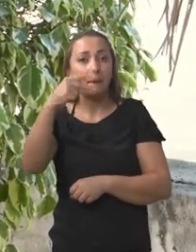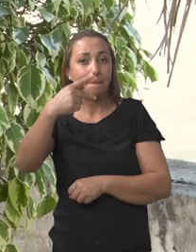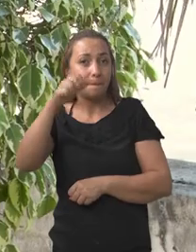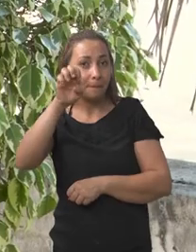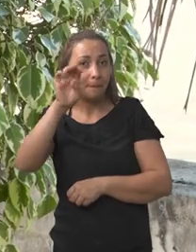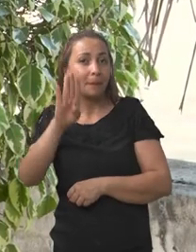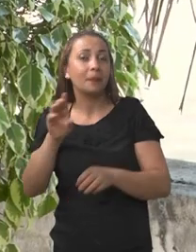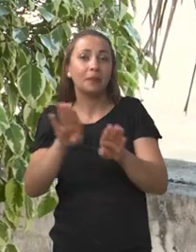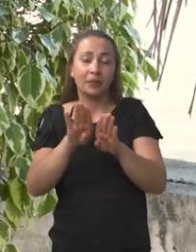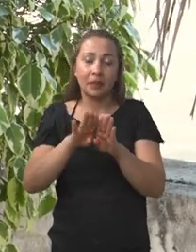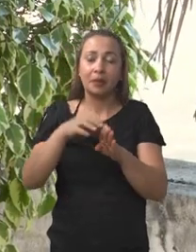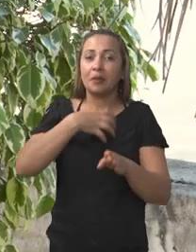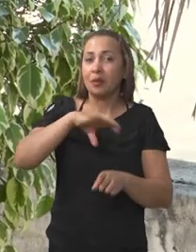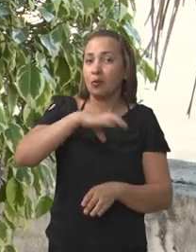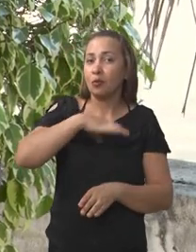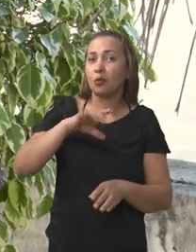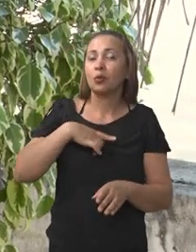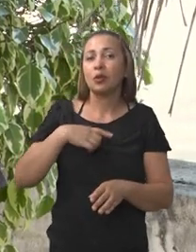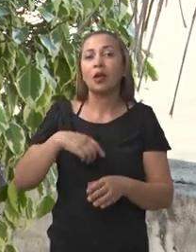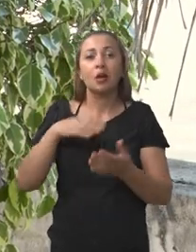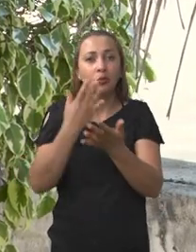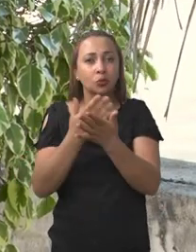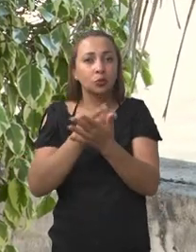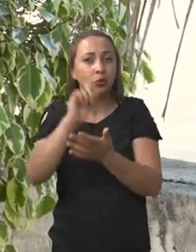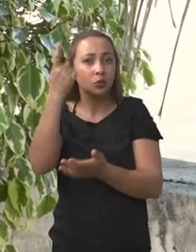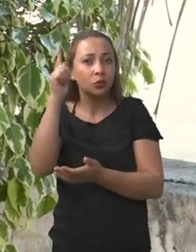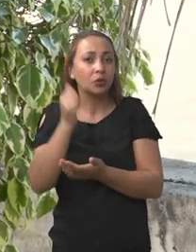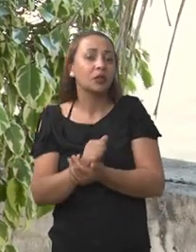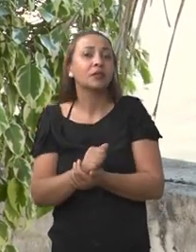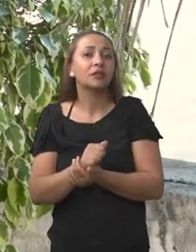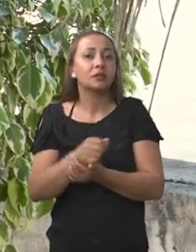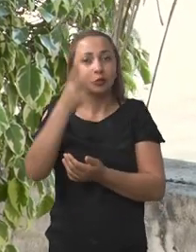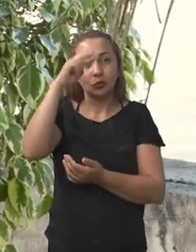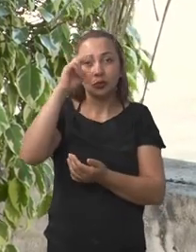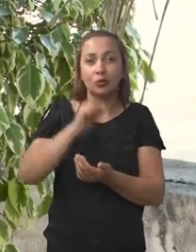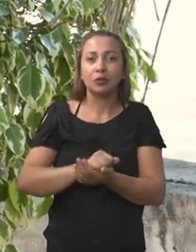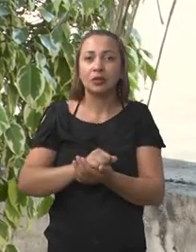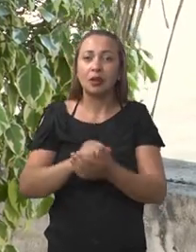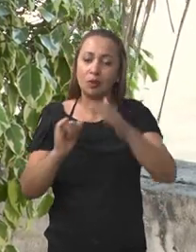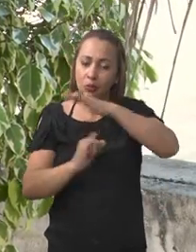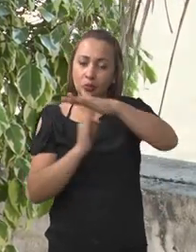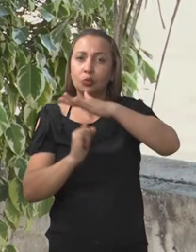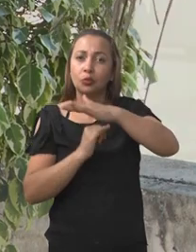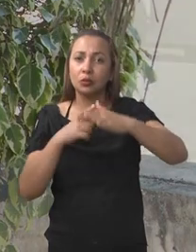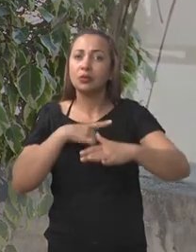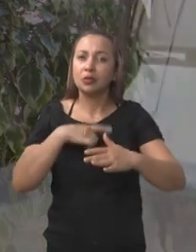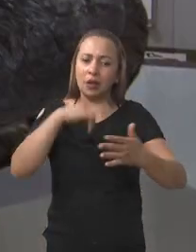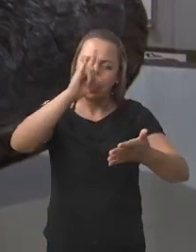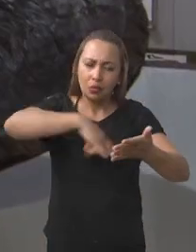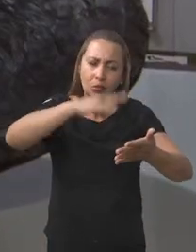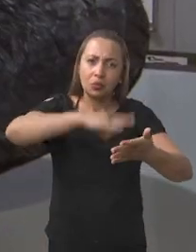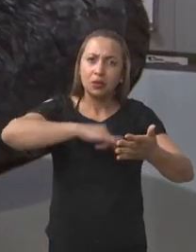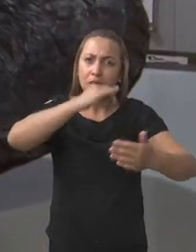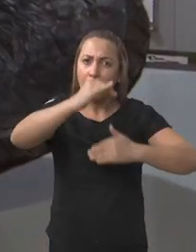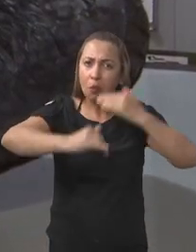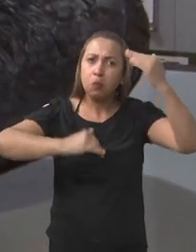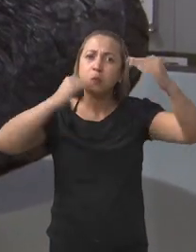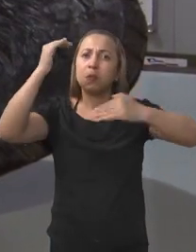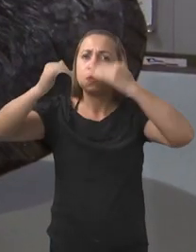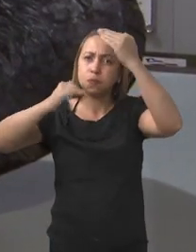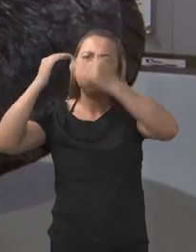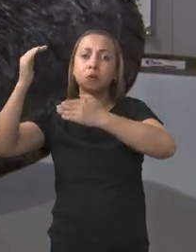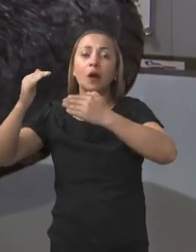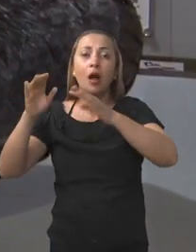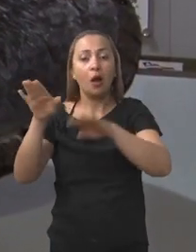Salvador. O Instituto Geográfico Histórico da Bahia, também em Salvador. São institutos que têm uma documentação muito